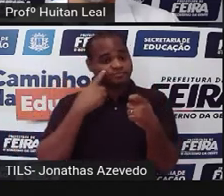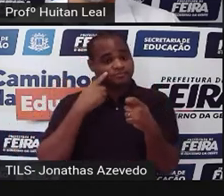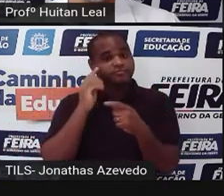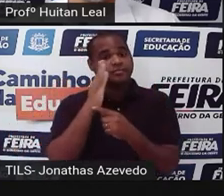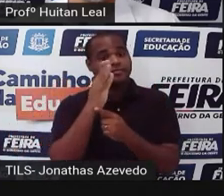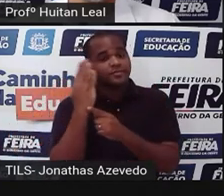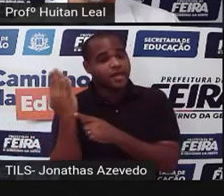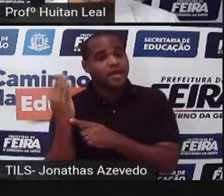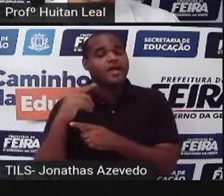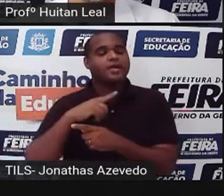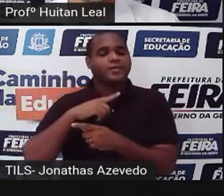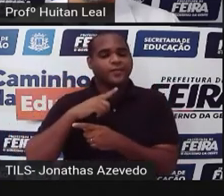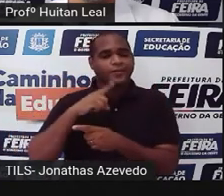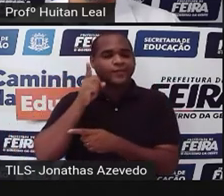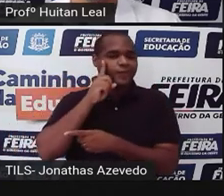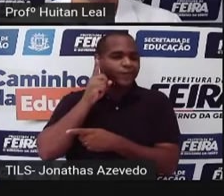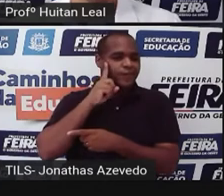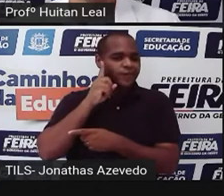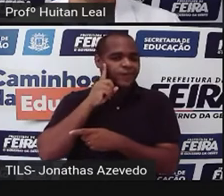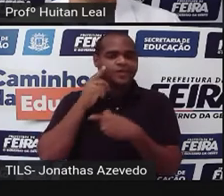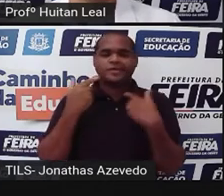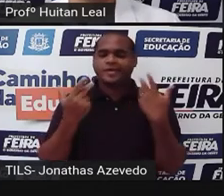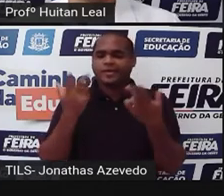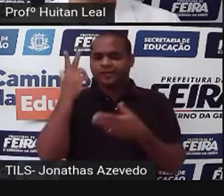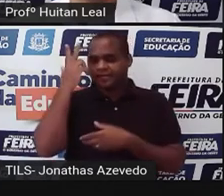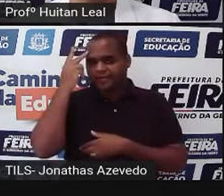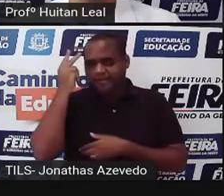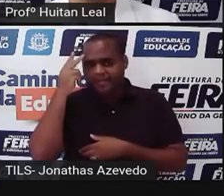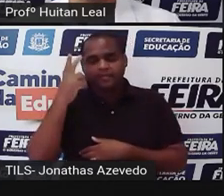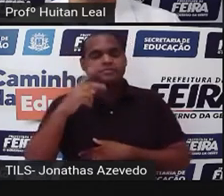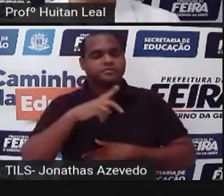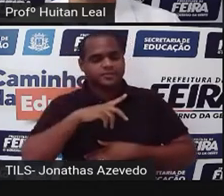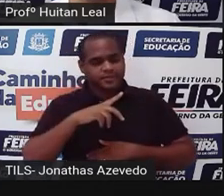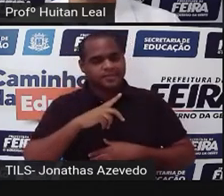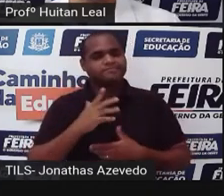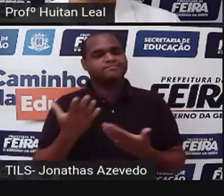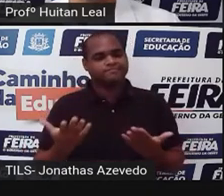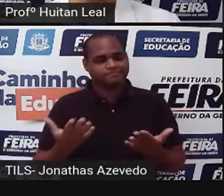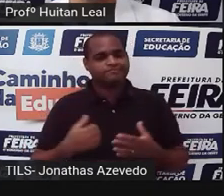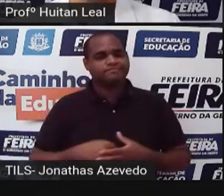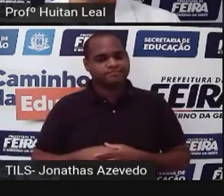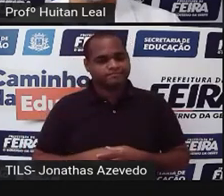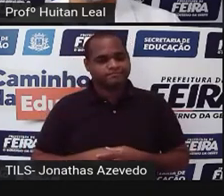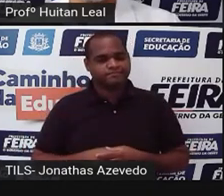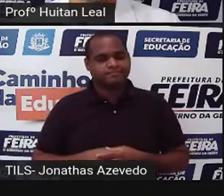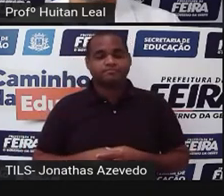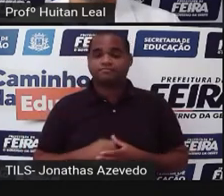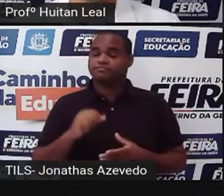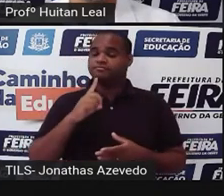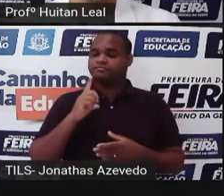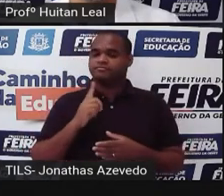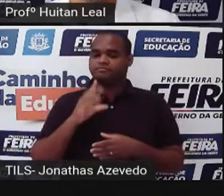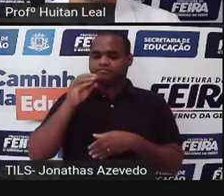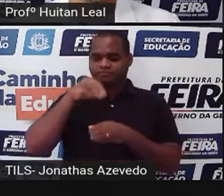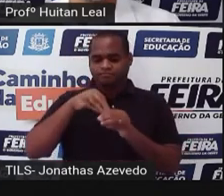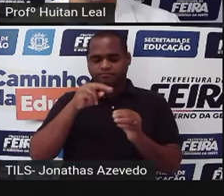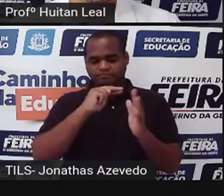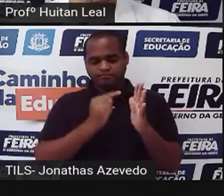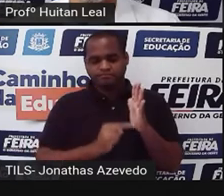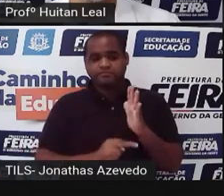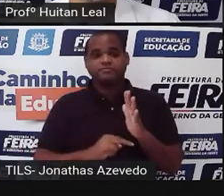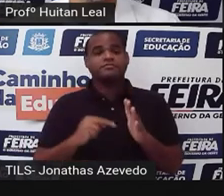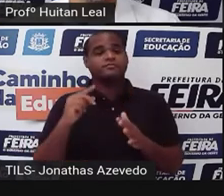dia a dia, são coisas comuns que estão dentro da narrativa de